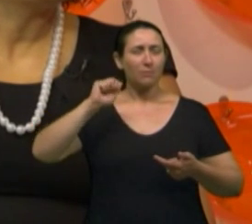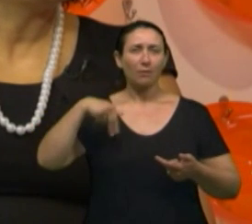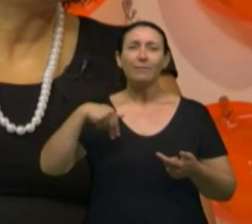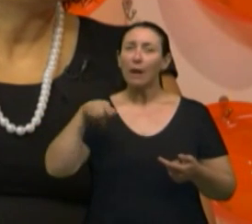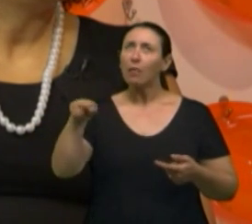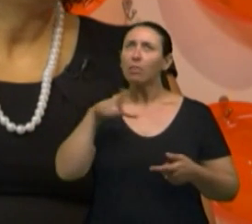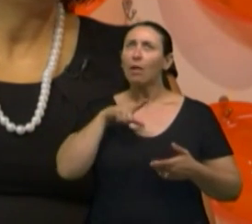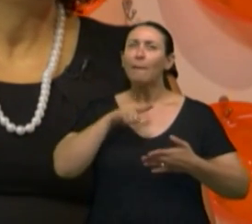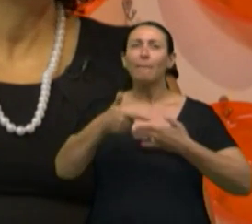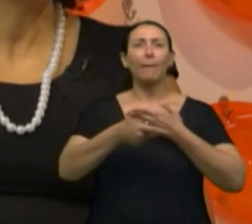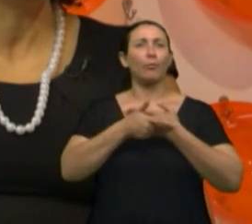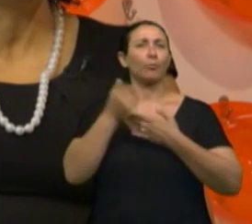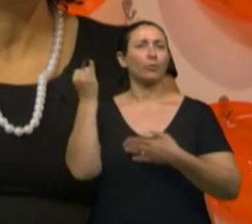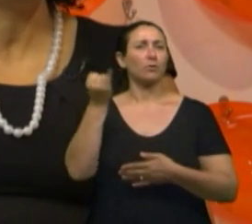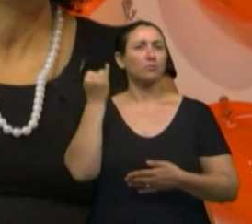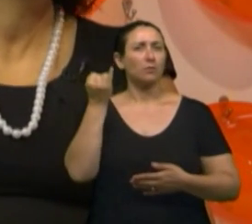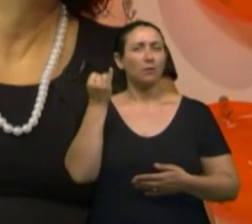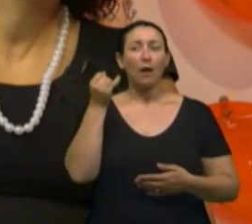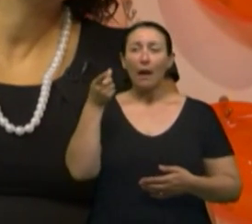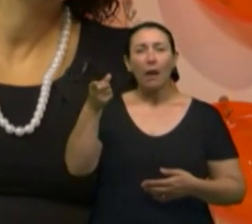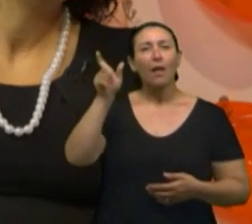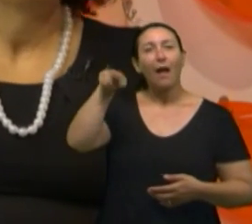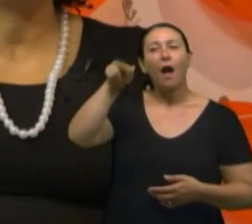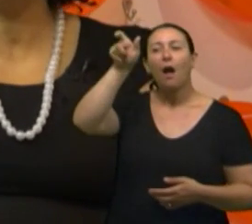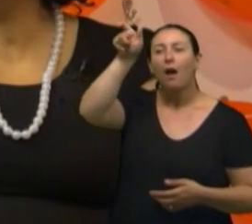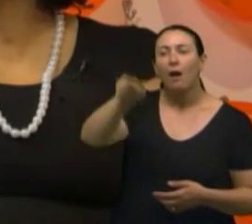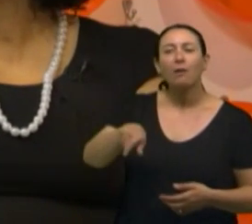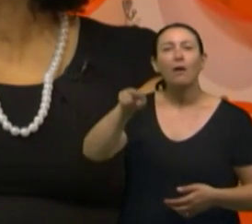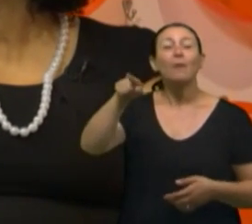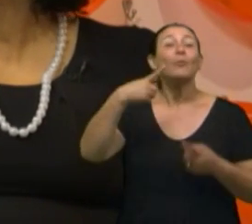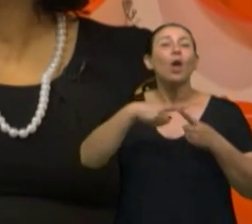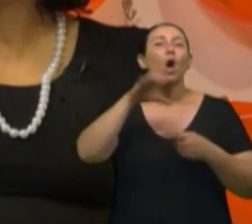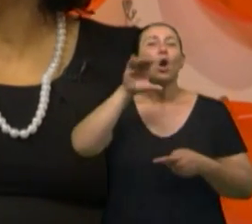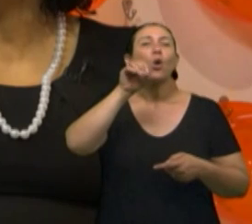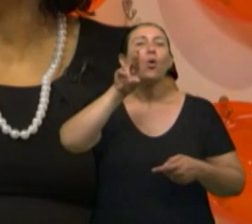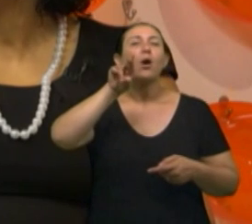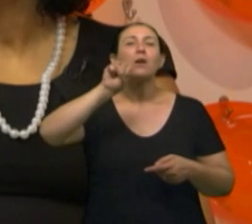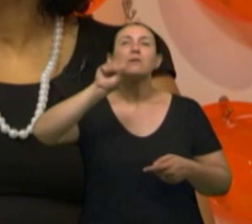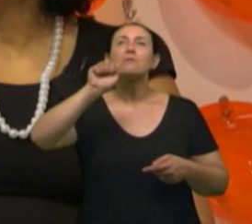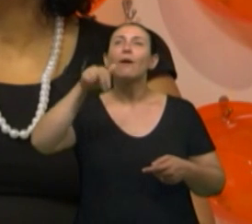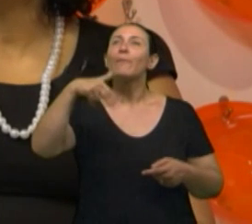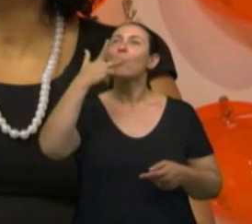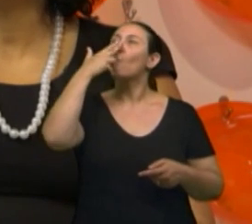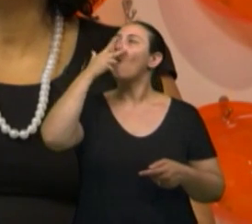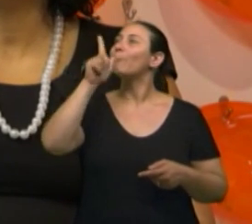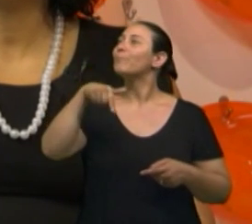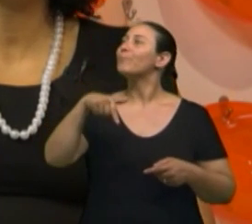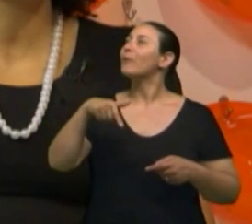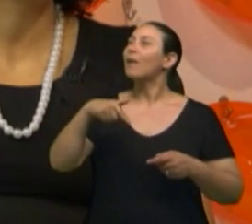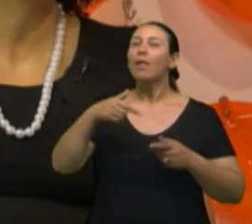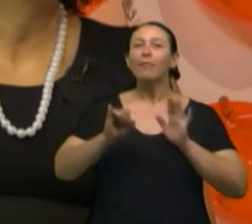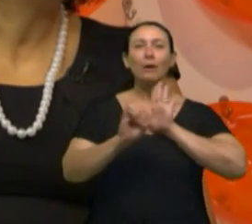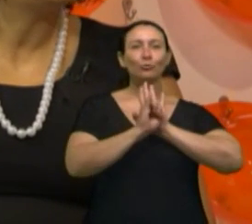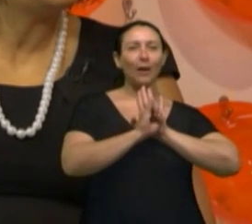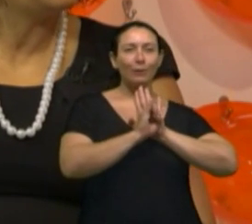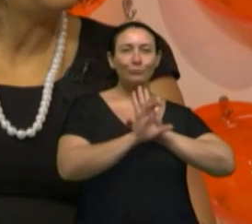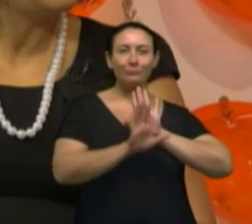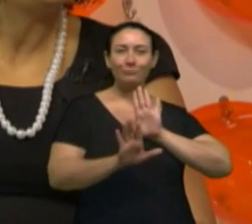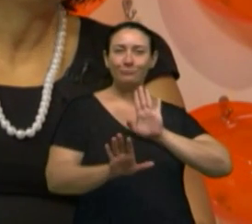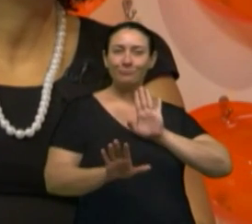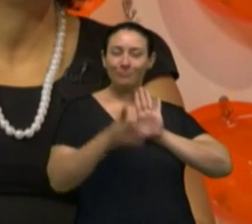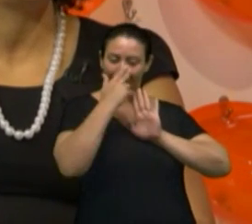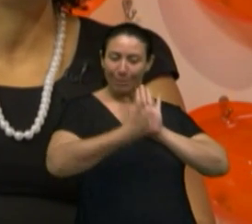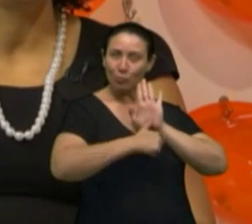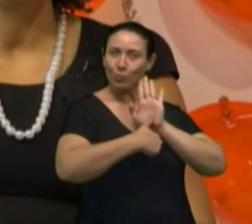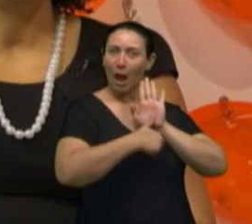importante, né? É o fulano da Corsã. A Corsã é como se fosse o sobrenome dele,